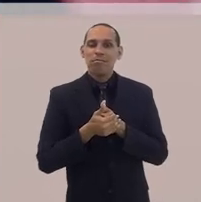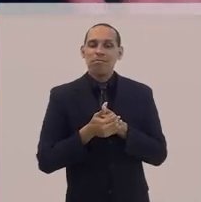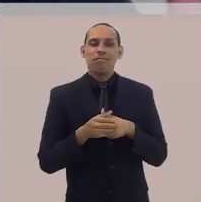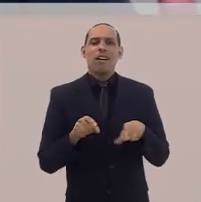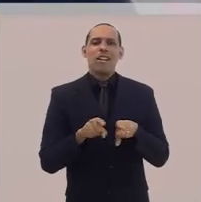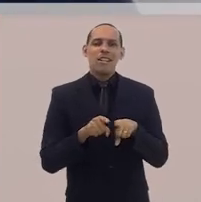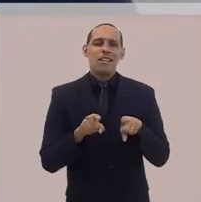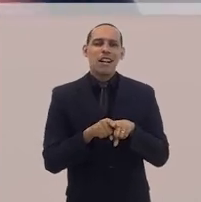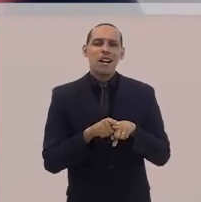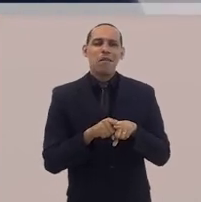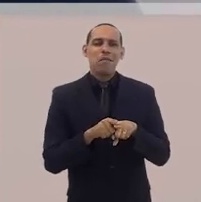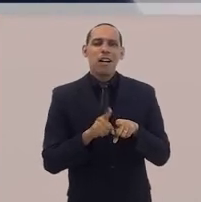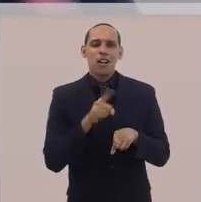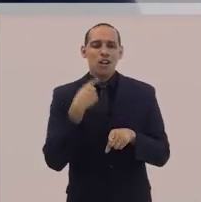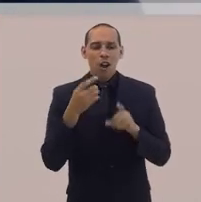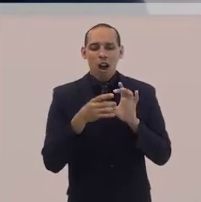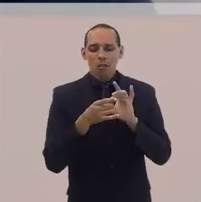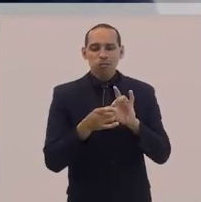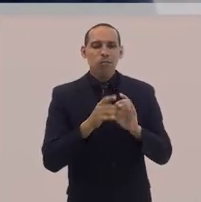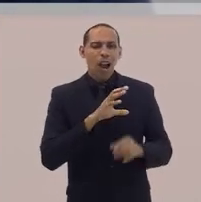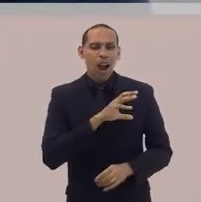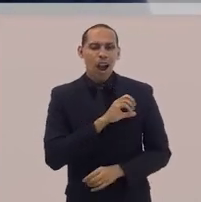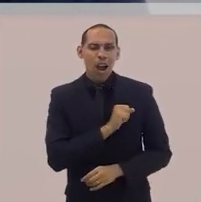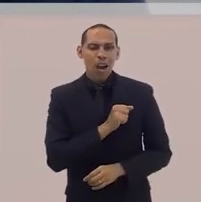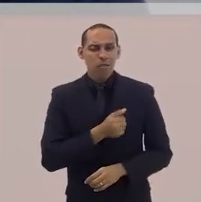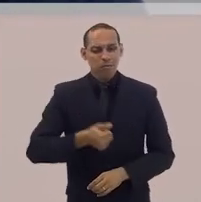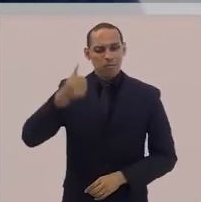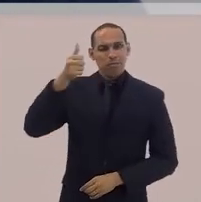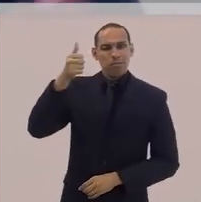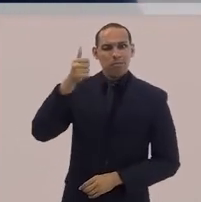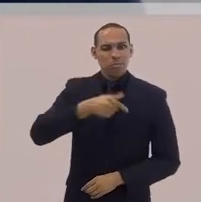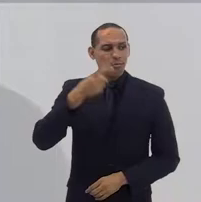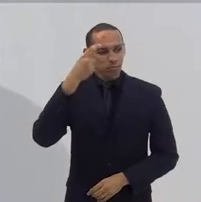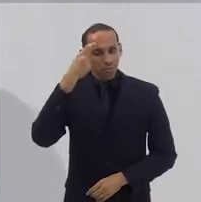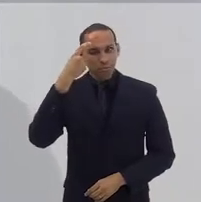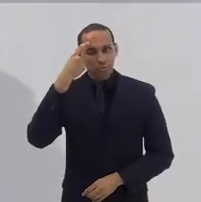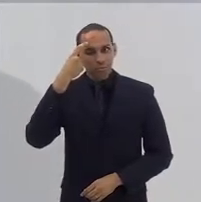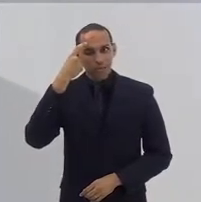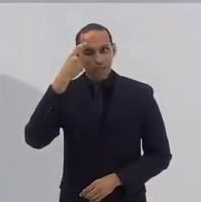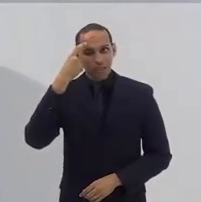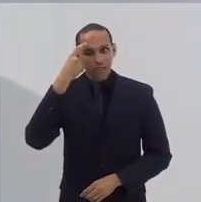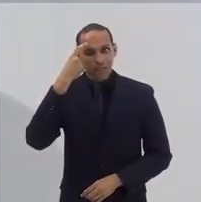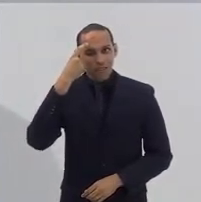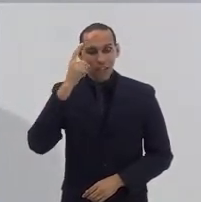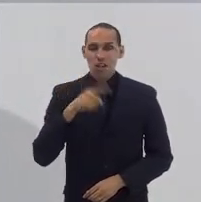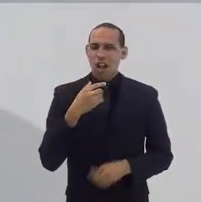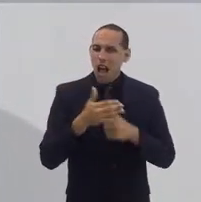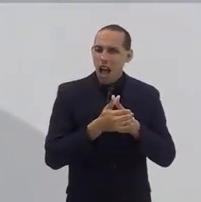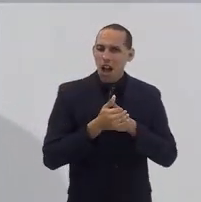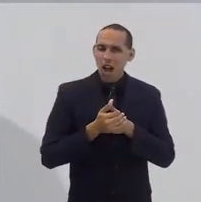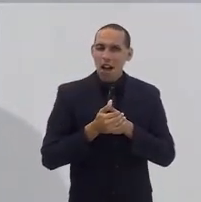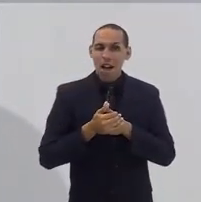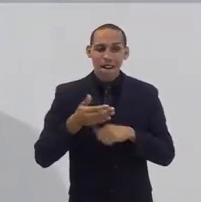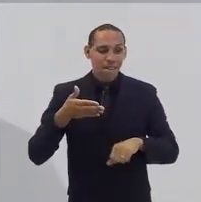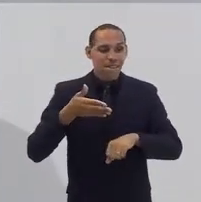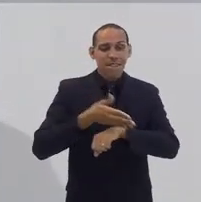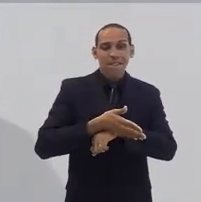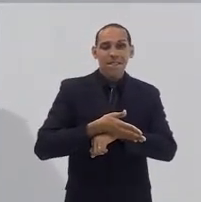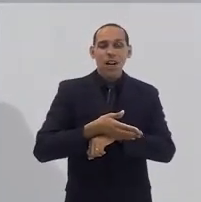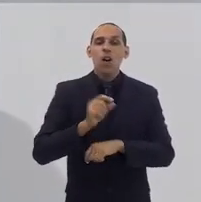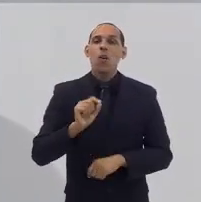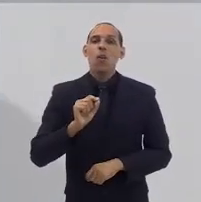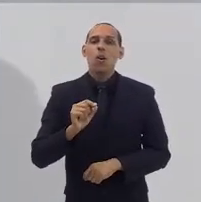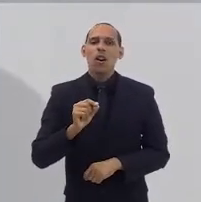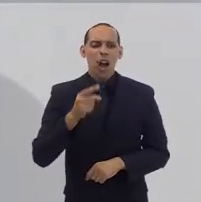compaixão triunfar sobre o juízo e o acolhimento vencer a condenação. E isso tem